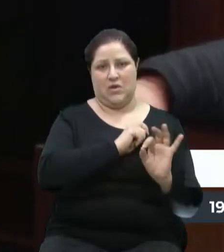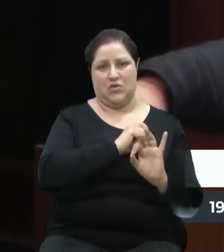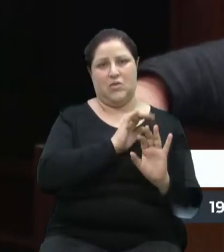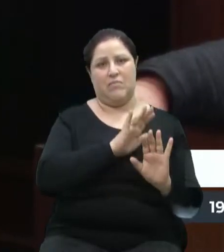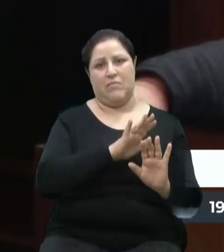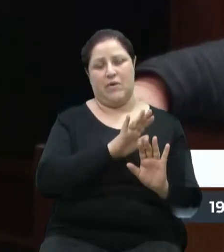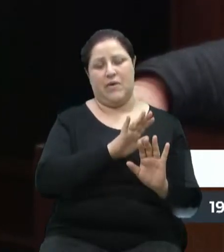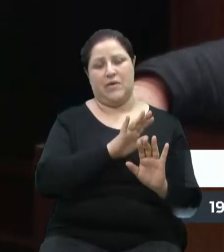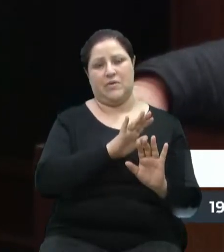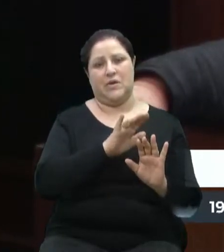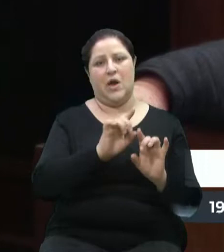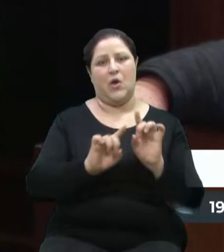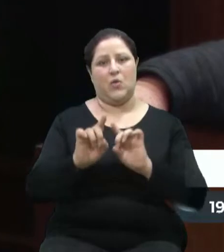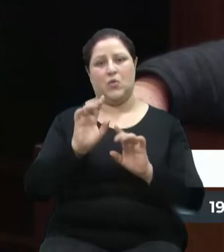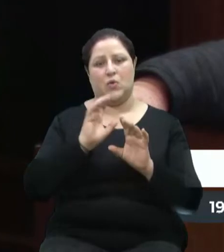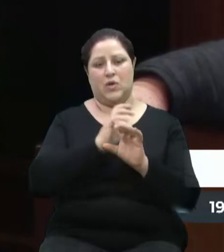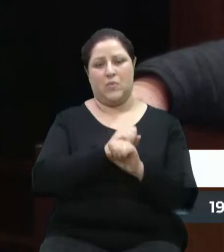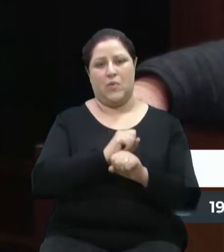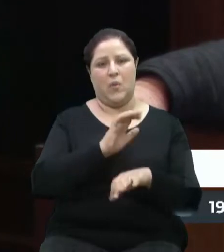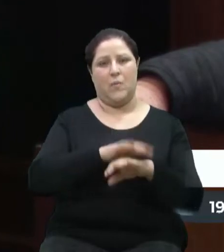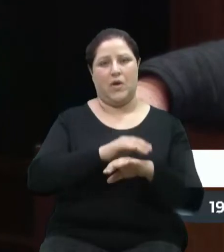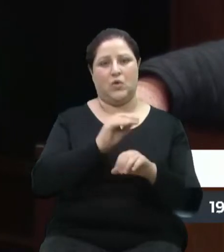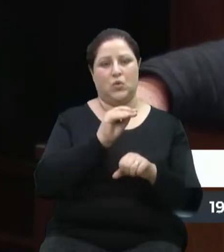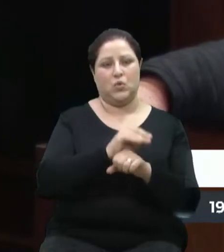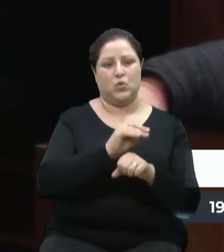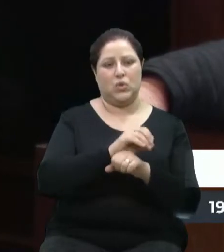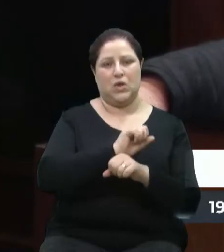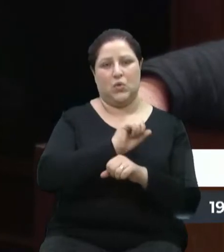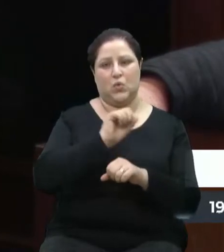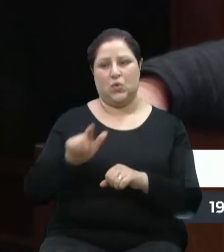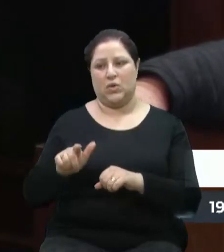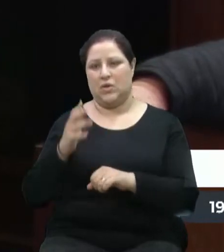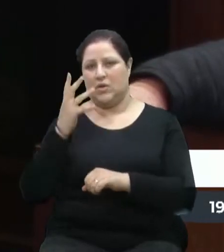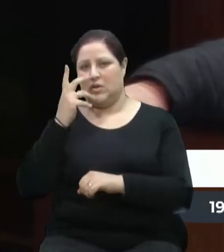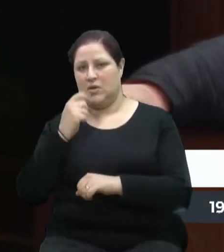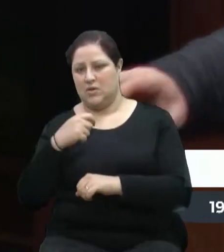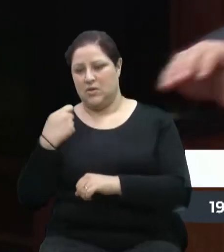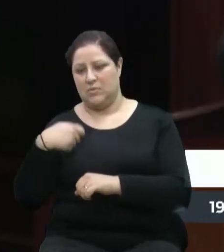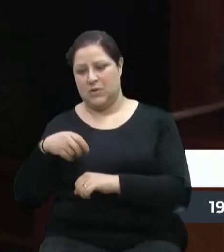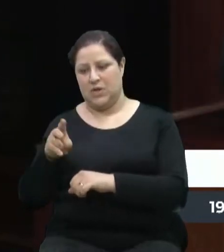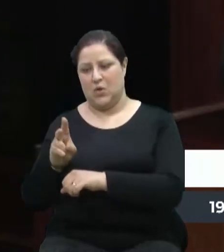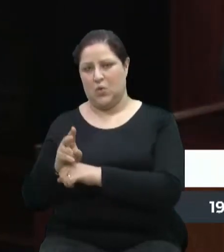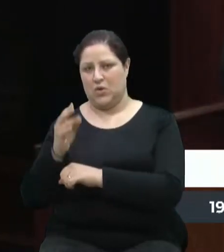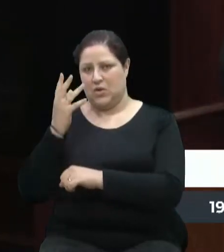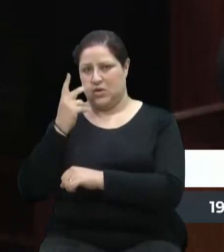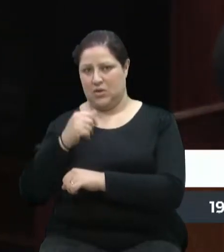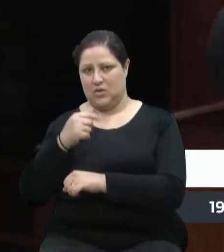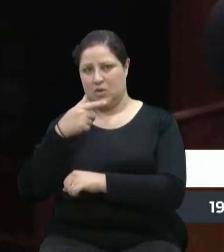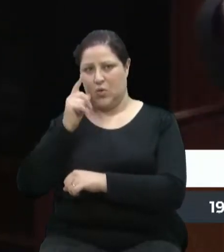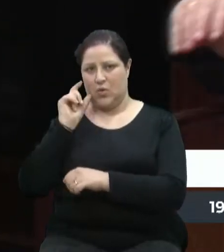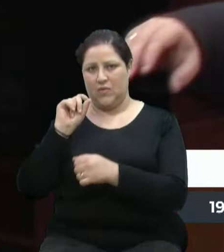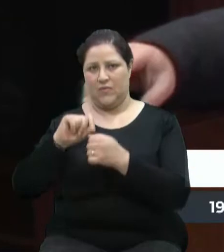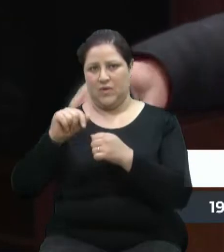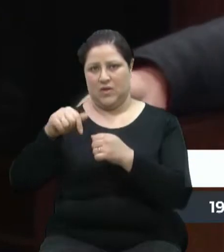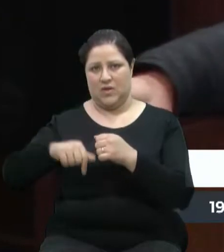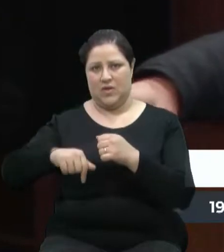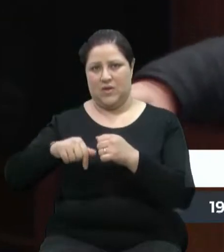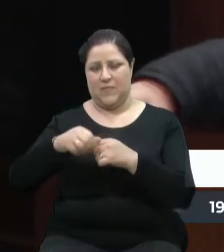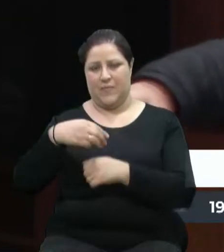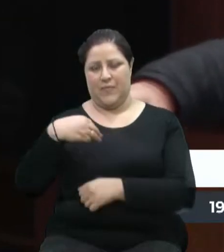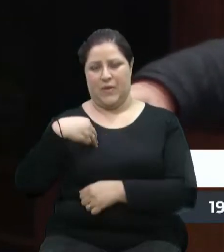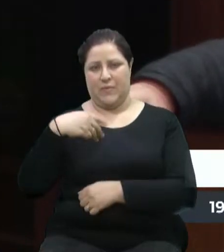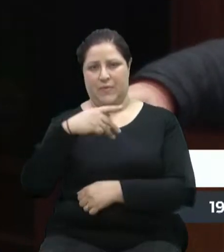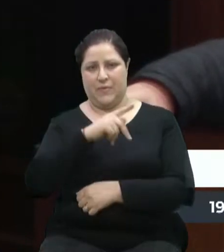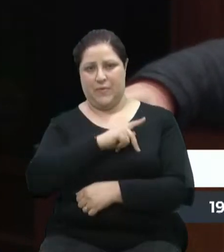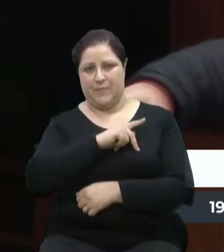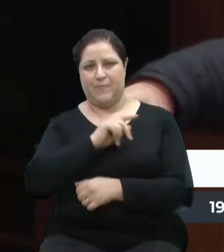mais cuidados bichos do que as nossas crianças. Então, nós temos que ter cuidado também com elas. Ontem, promovemos uma reunião aqui com o Ministério Público,